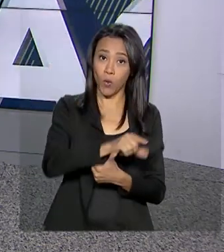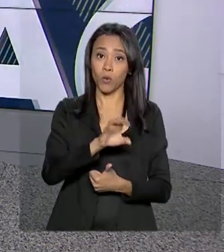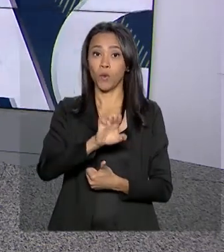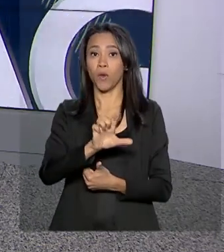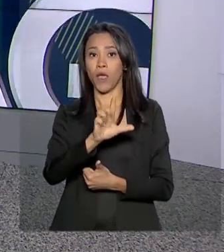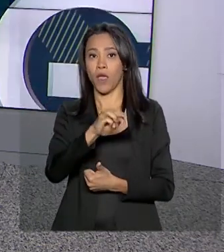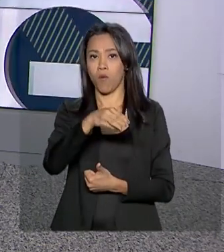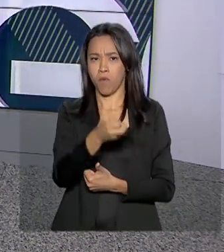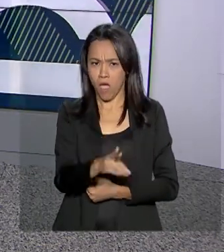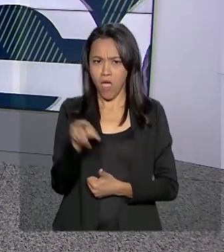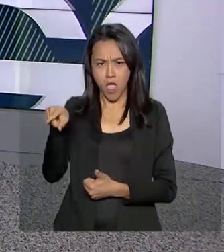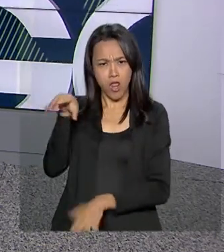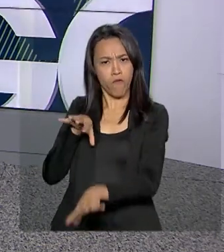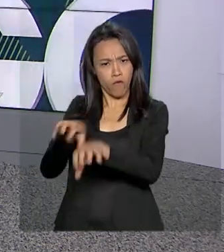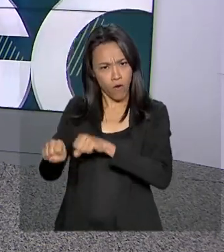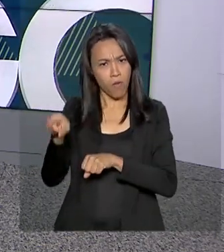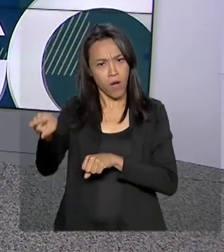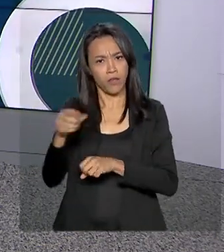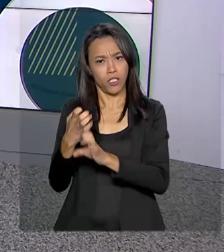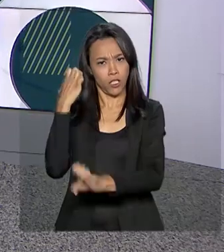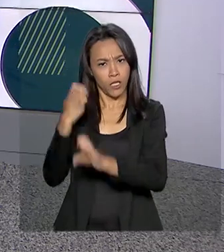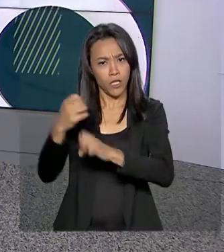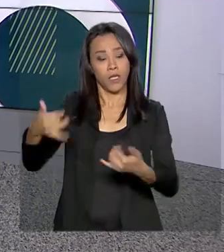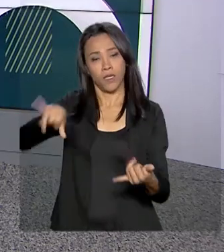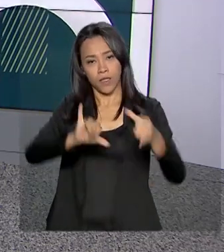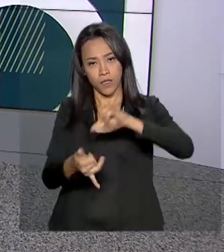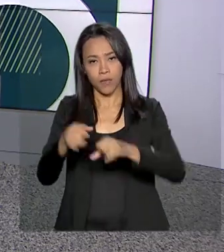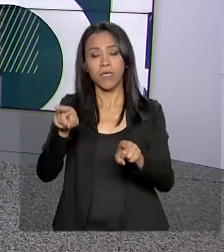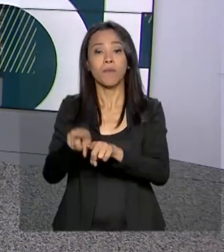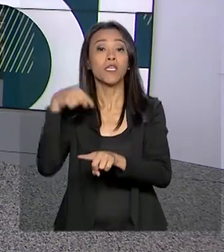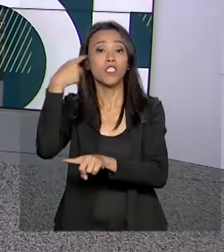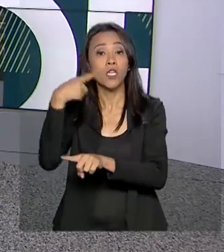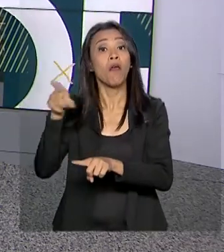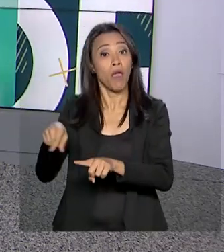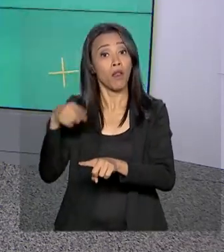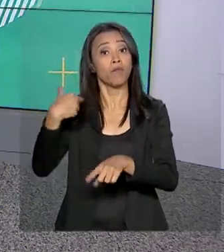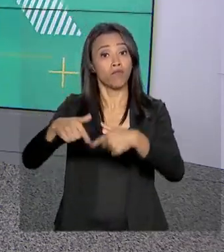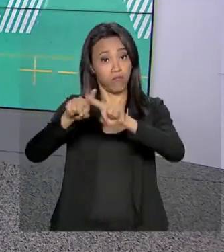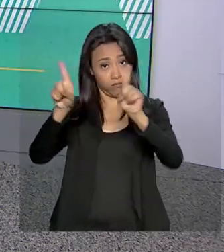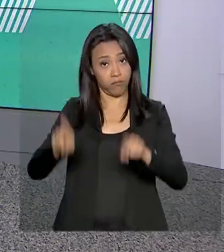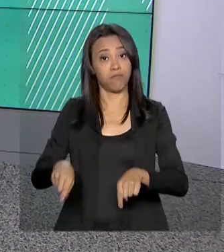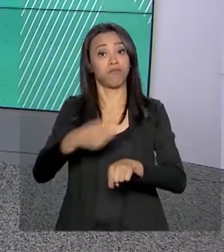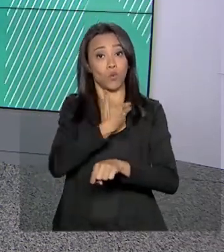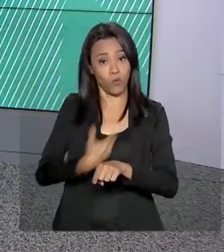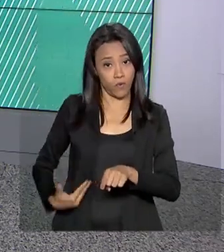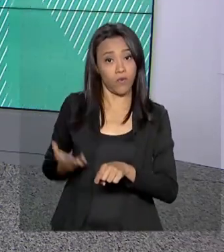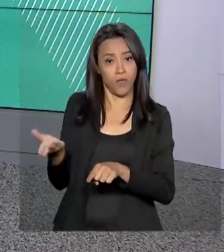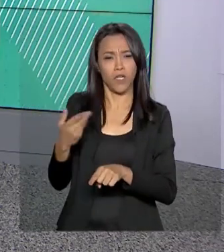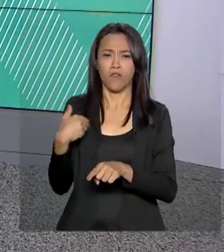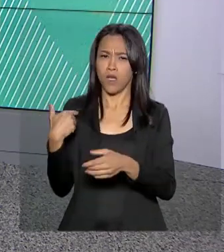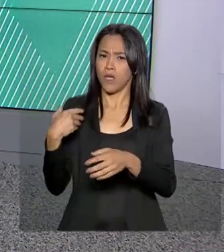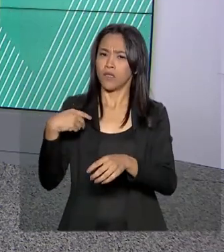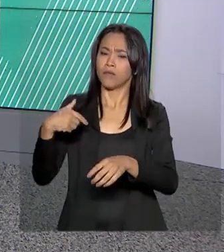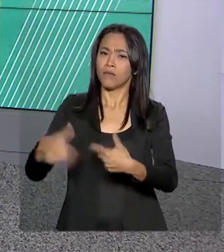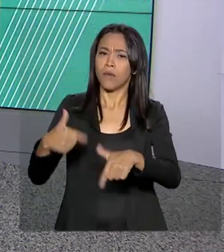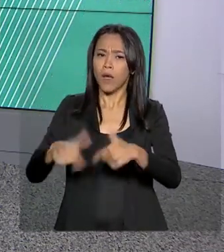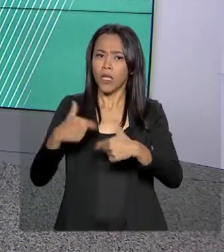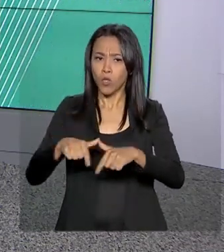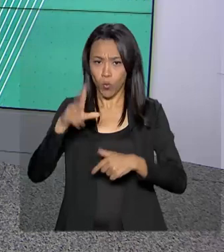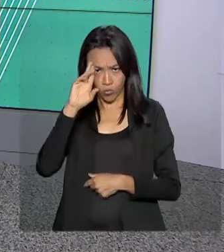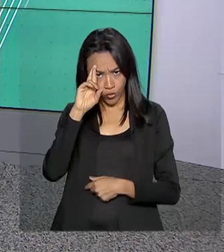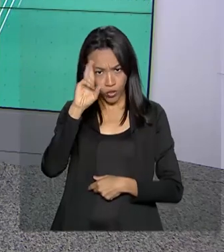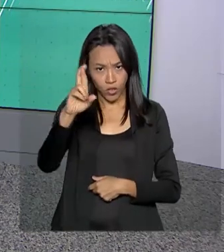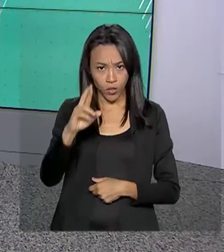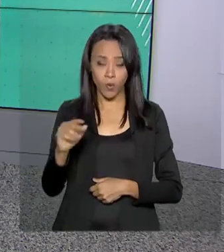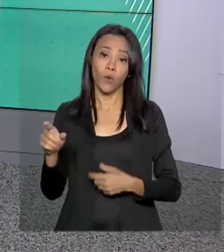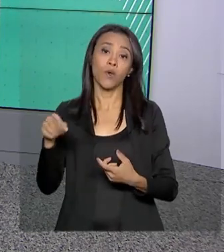Graduado em Engenharia Química e Direito, Alexandre é servidor público de carreira e vinha exercendo o cargo de diretor legislativo